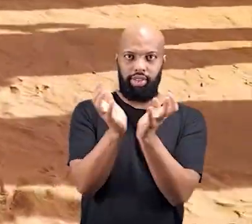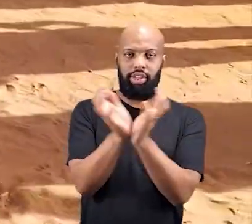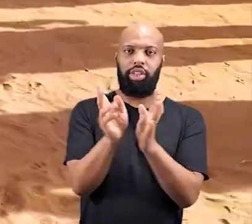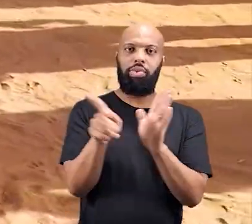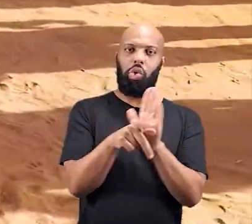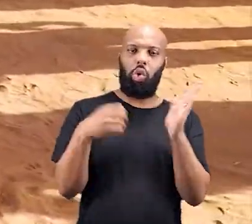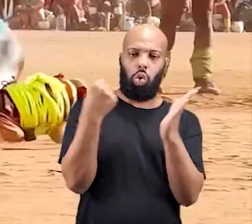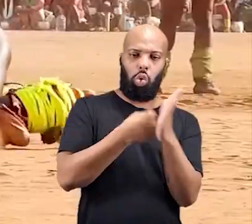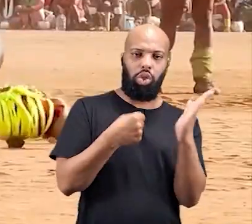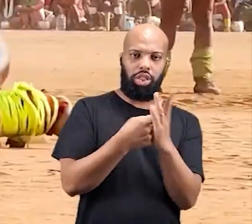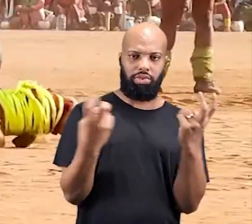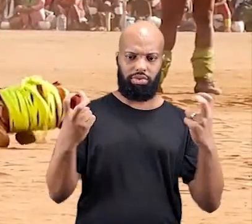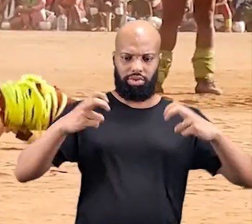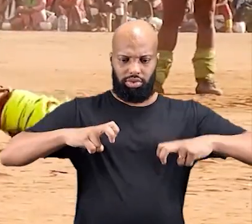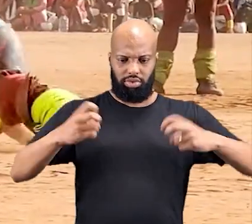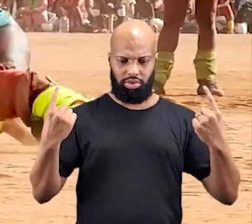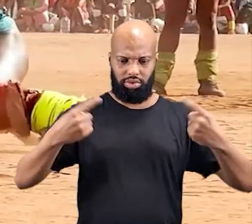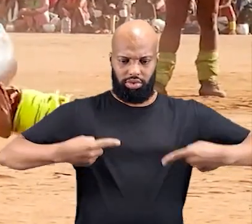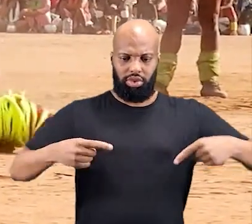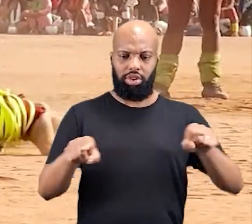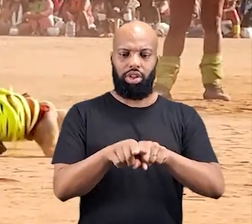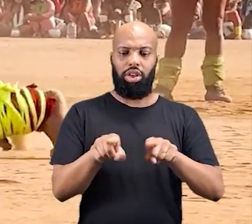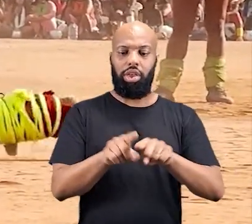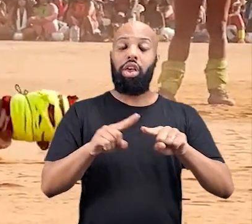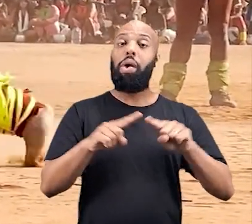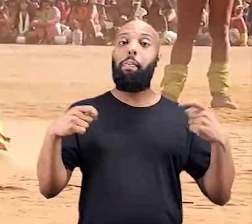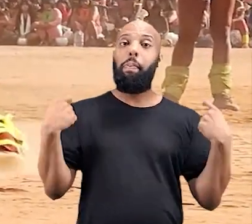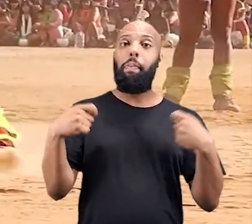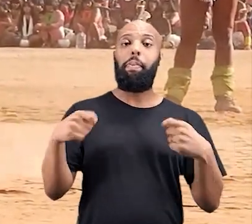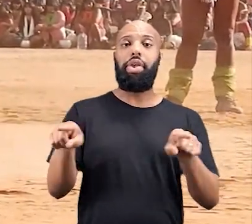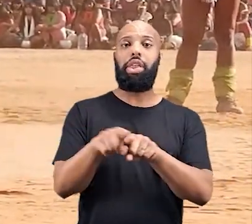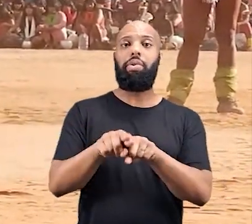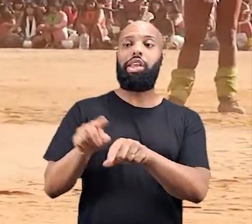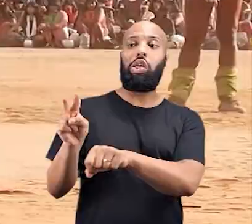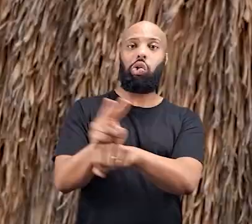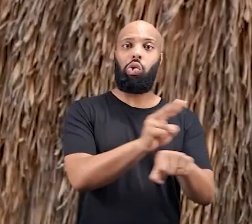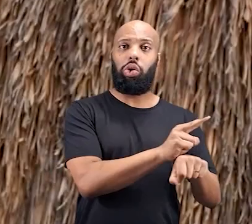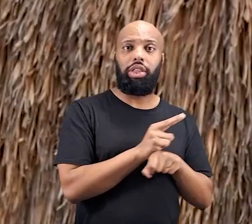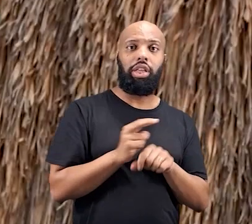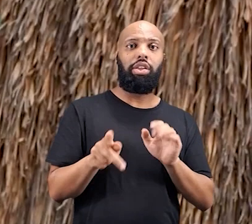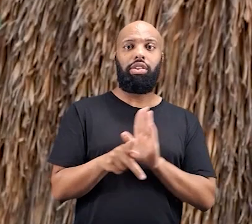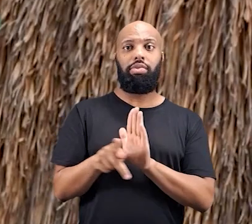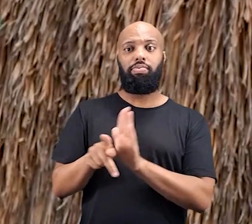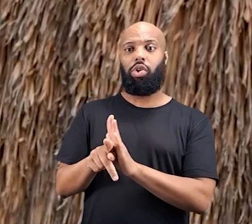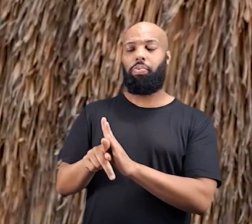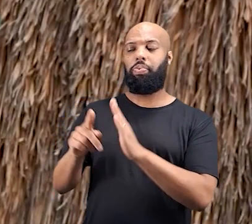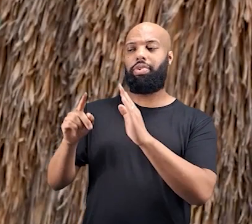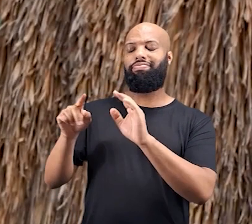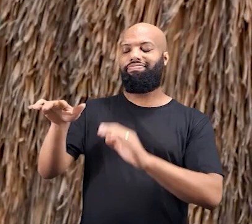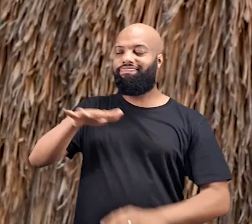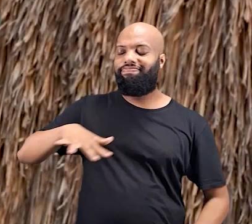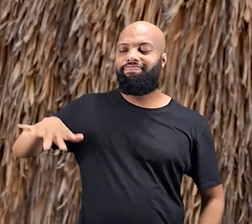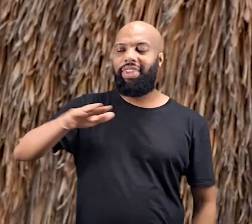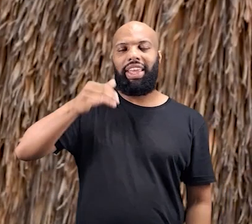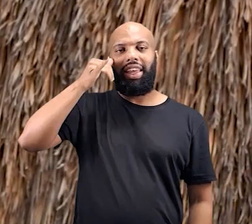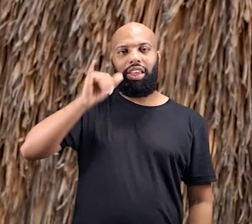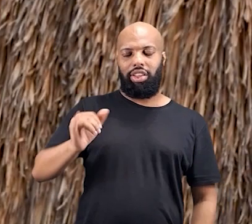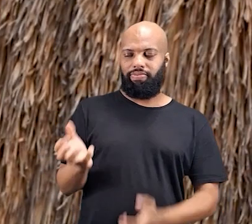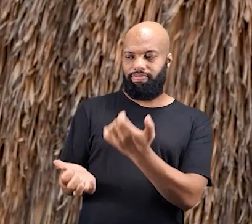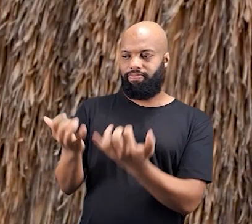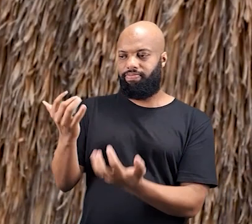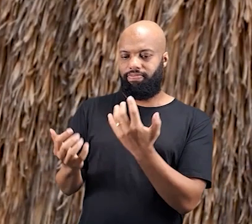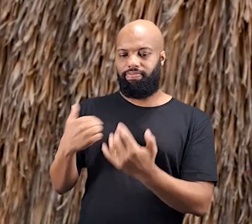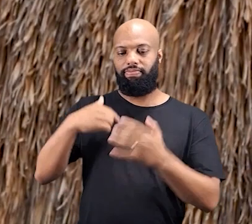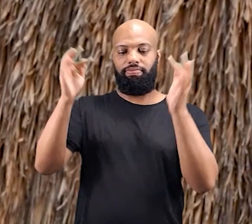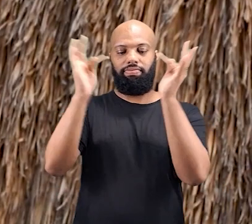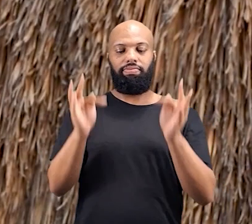fogueira. Então, eu fiquei bem feliz assim, com os parentes cuidarem, né? Foi muito lindo assim, o cuidado que